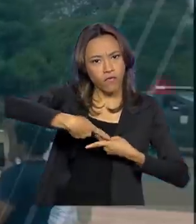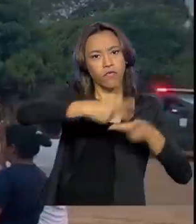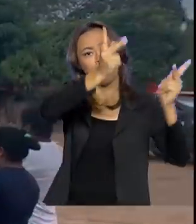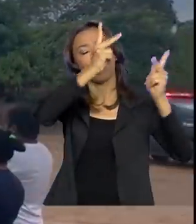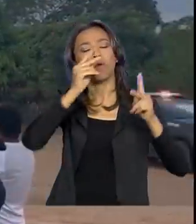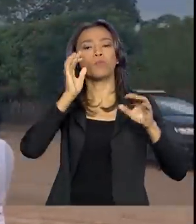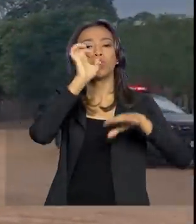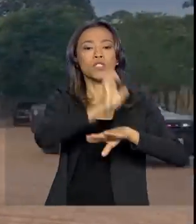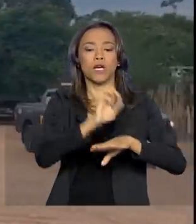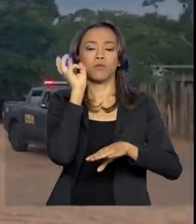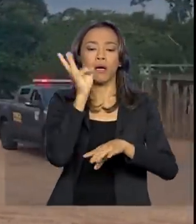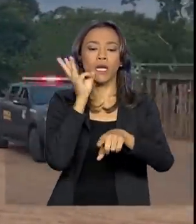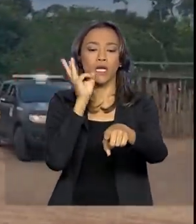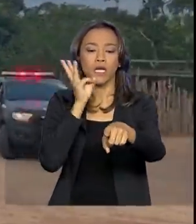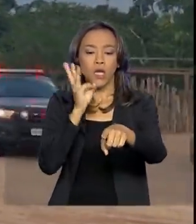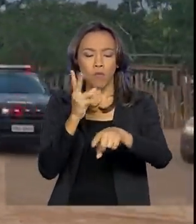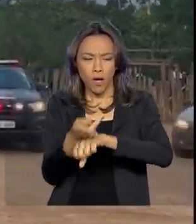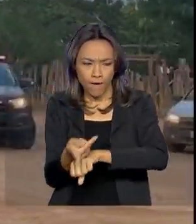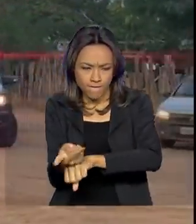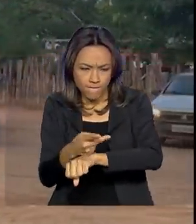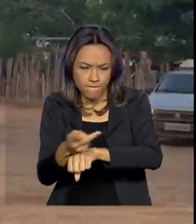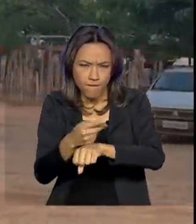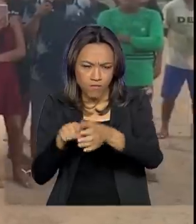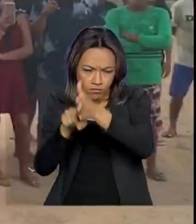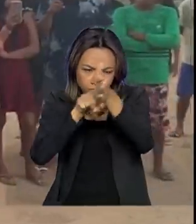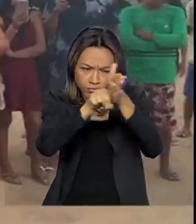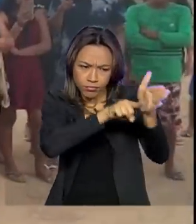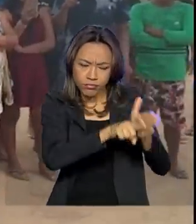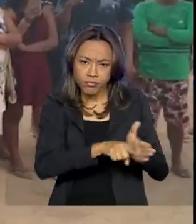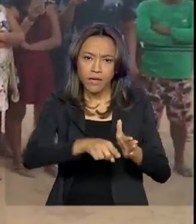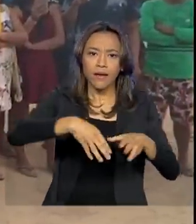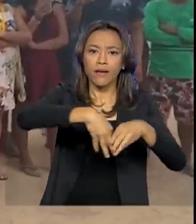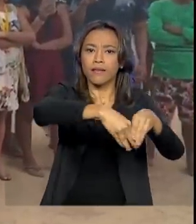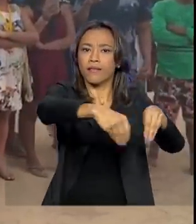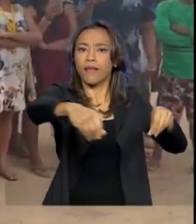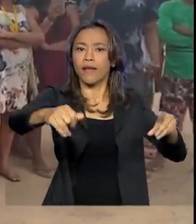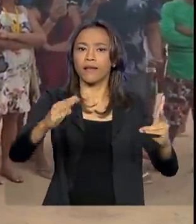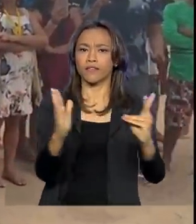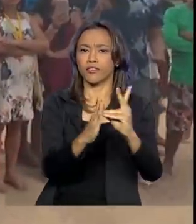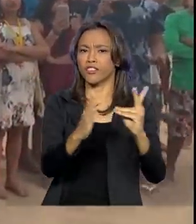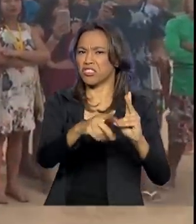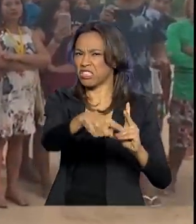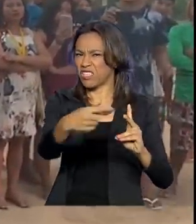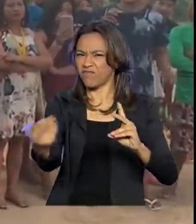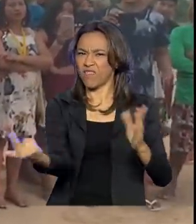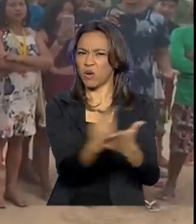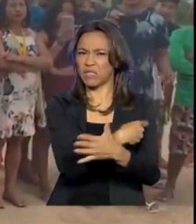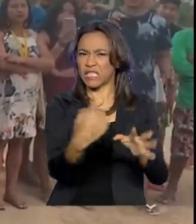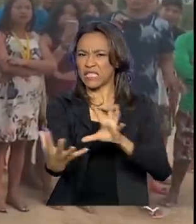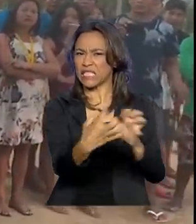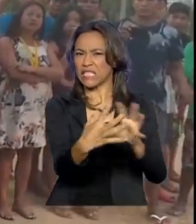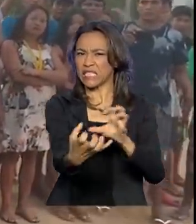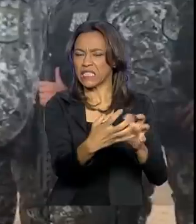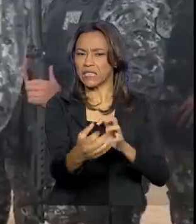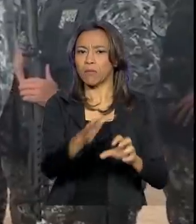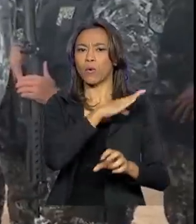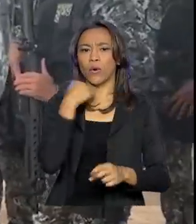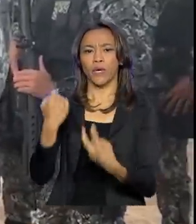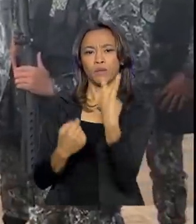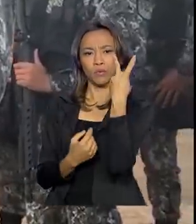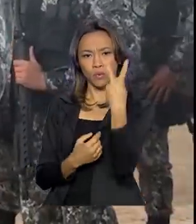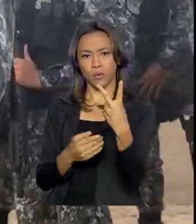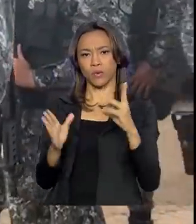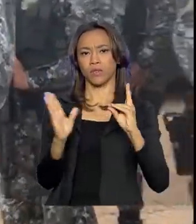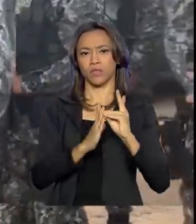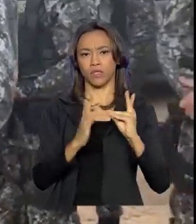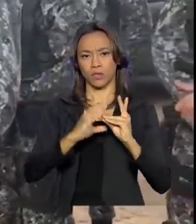patrulhamento em áreas indígenas, no interior do estado, onde ocorreram conflitos que resultaram na morte de dois caciques. Os